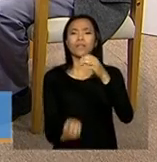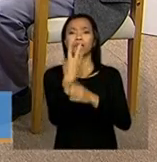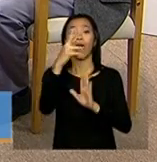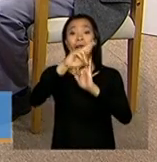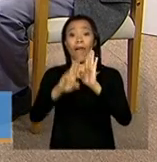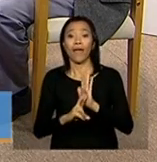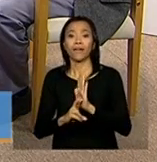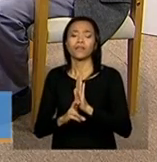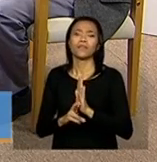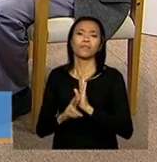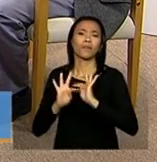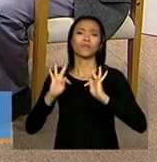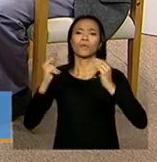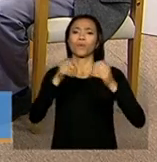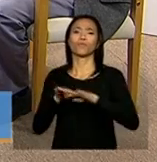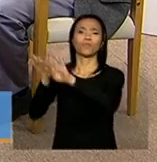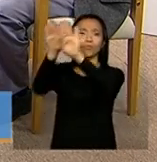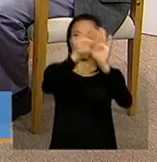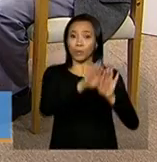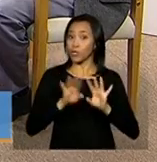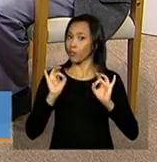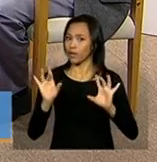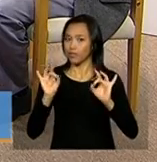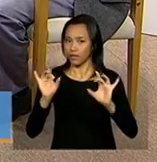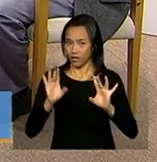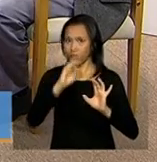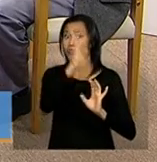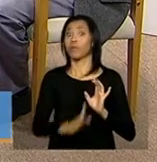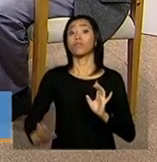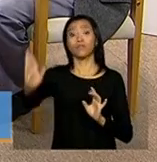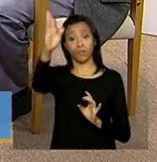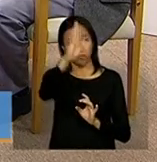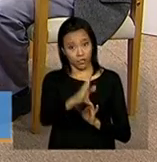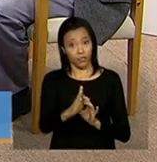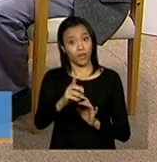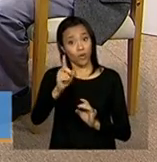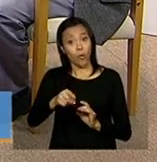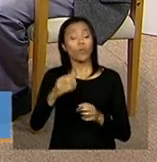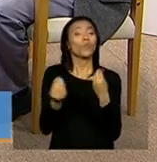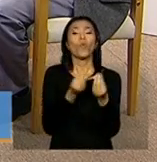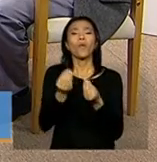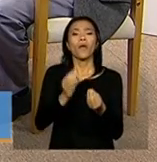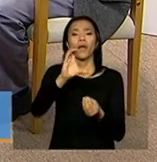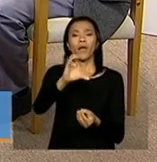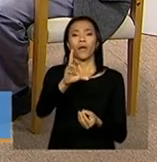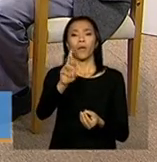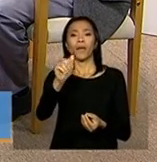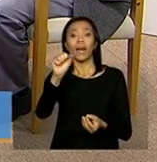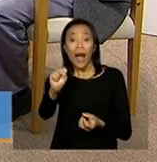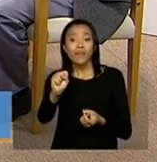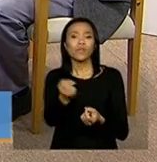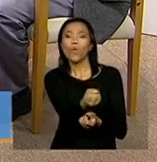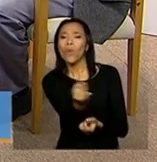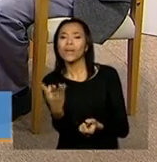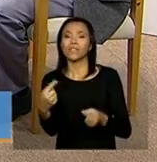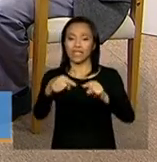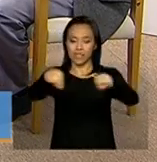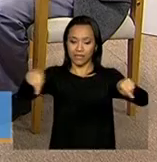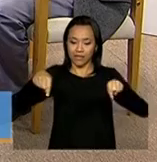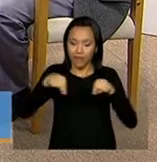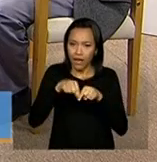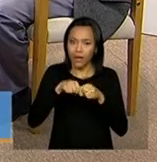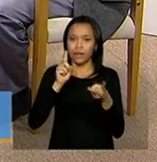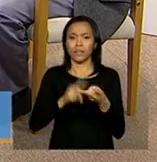inteiro, né? Padrões de qualidade, então como deve ser um CRAS, quantas salas ele deve ter, quantos